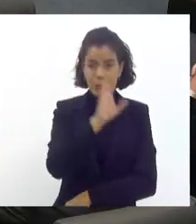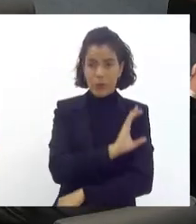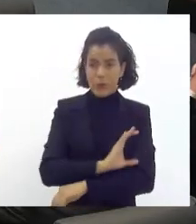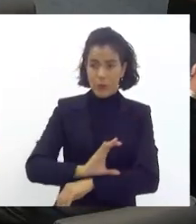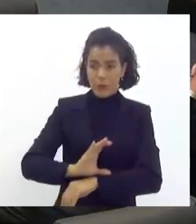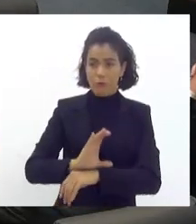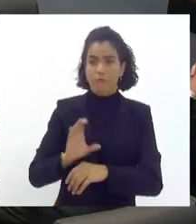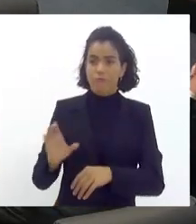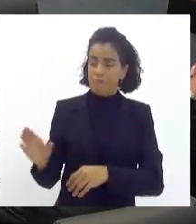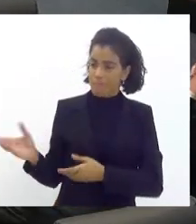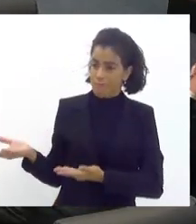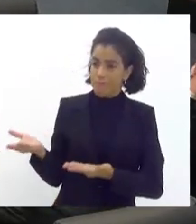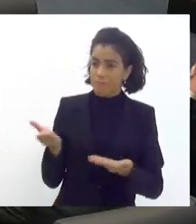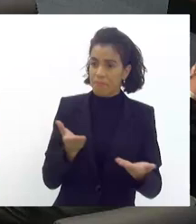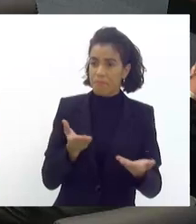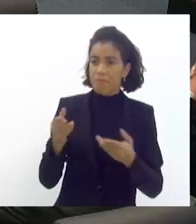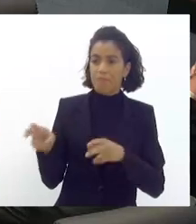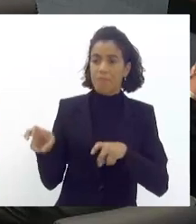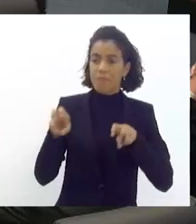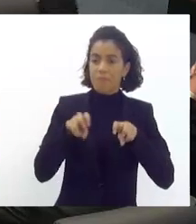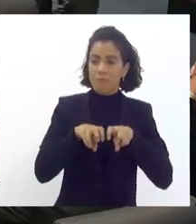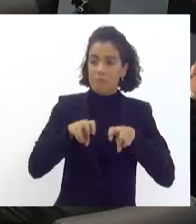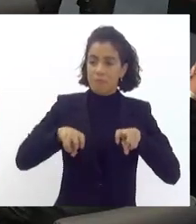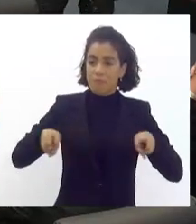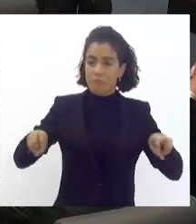seja muito bem vinda secretária